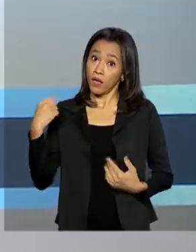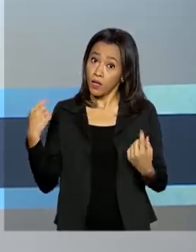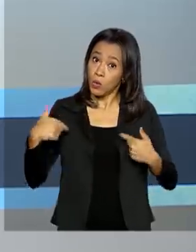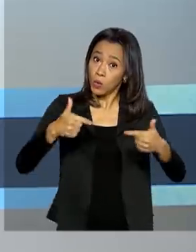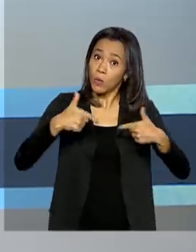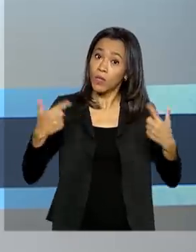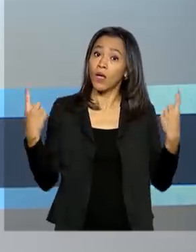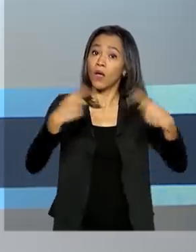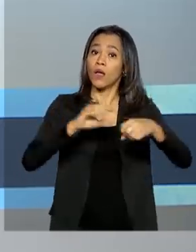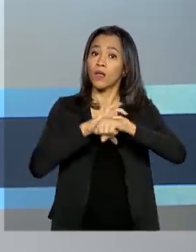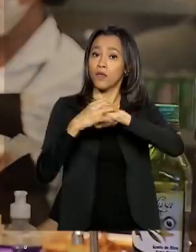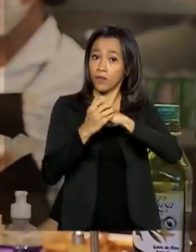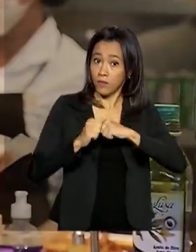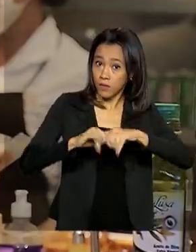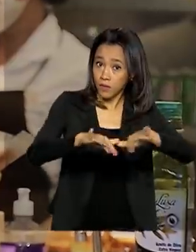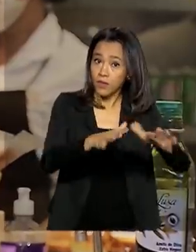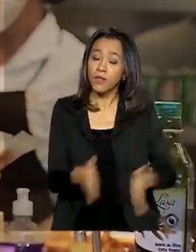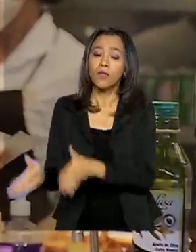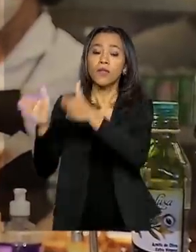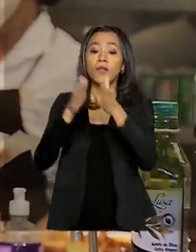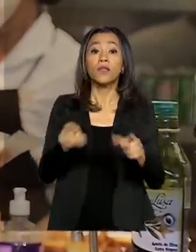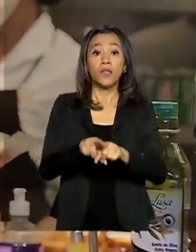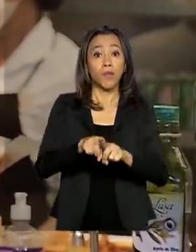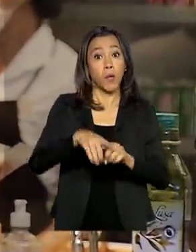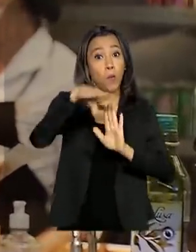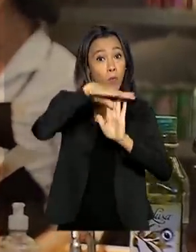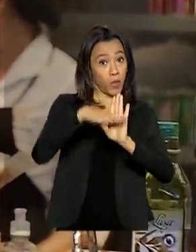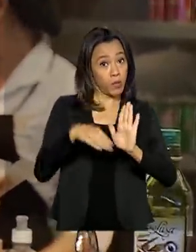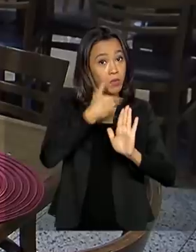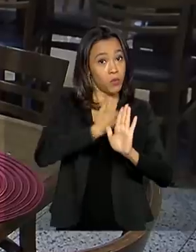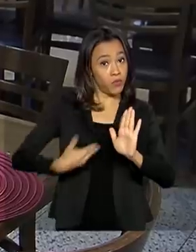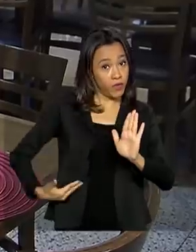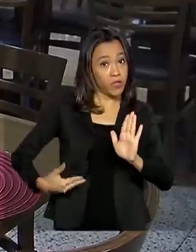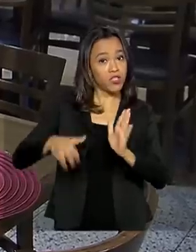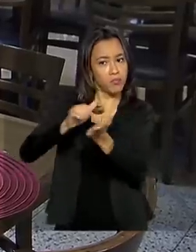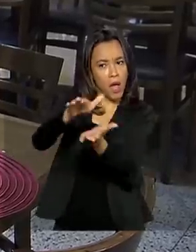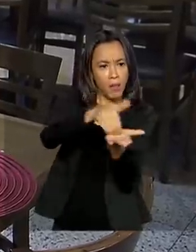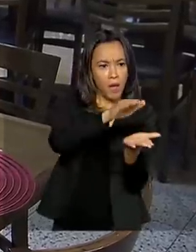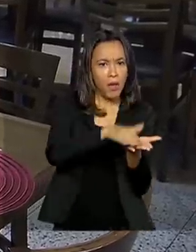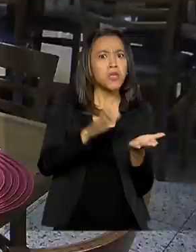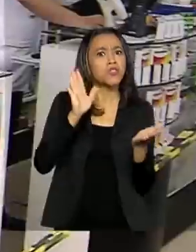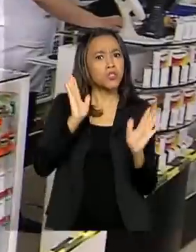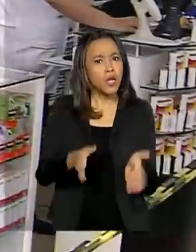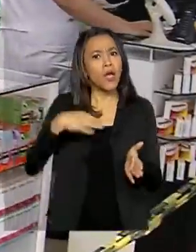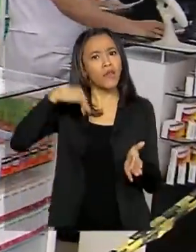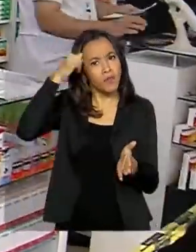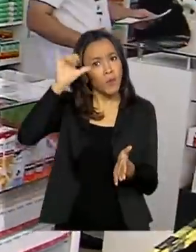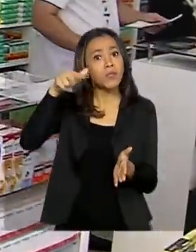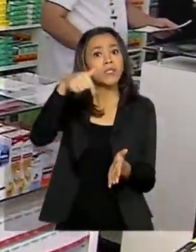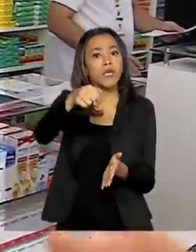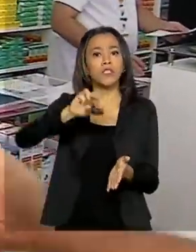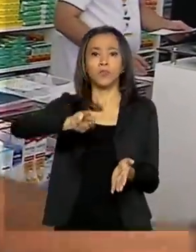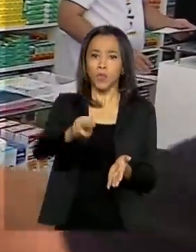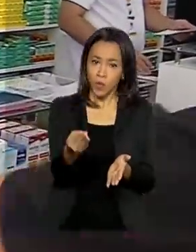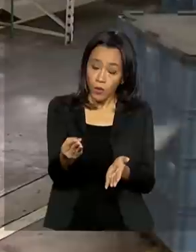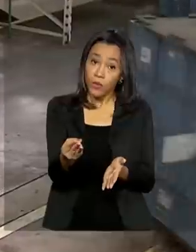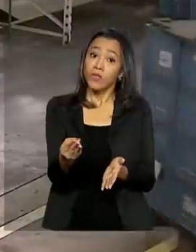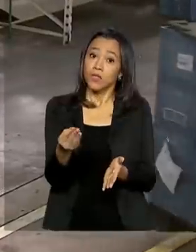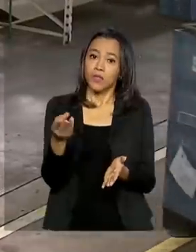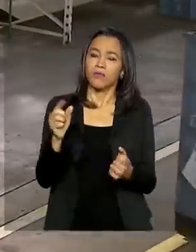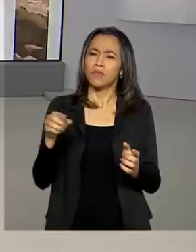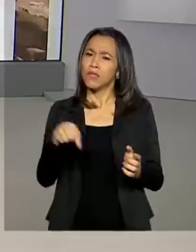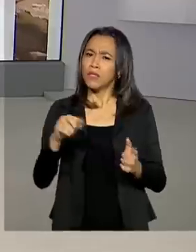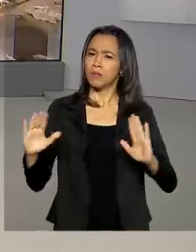E veja também, programa de proteção do emprego já conseguiu evitar mais de 7 milhões de demissões durante a crise do